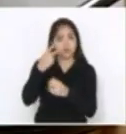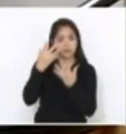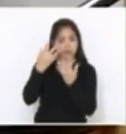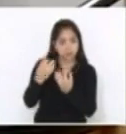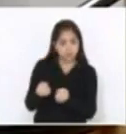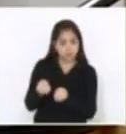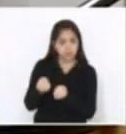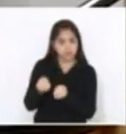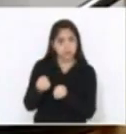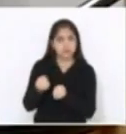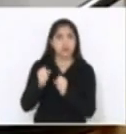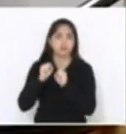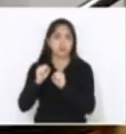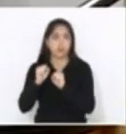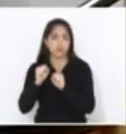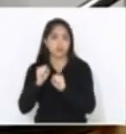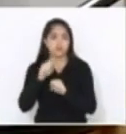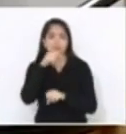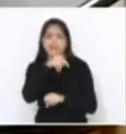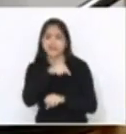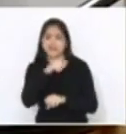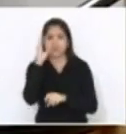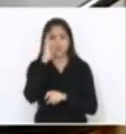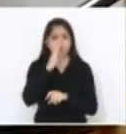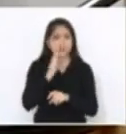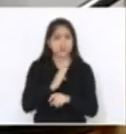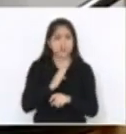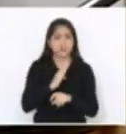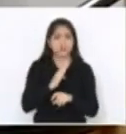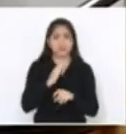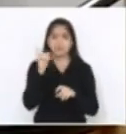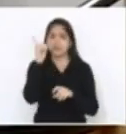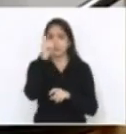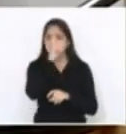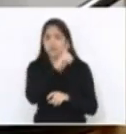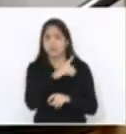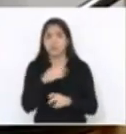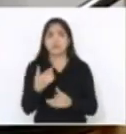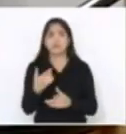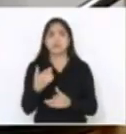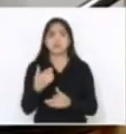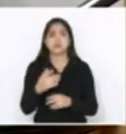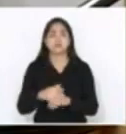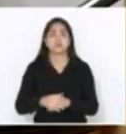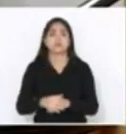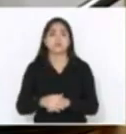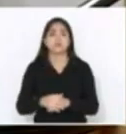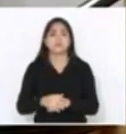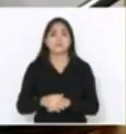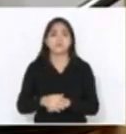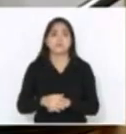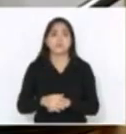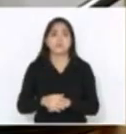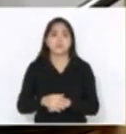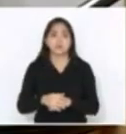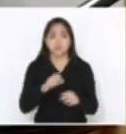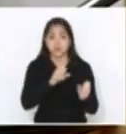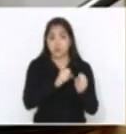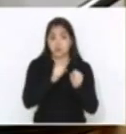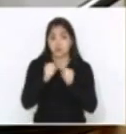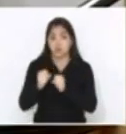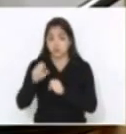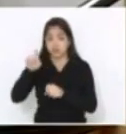Aqui não. É uma rubrica assim, construída de escola. O Parlamento não diz onde é que é. Nem é o chefe do Executivo, o